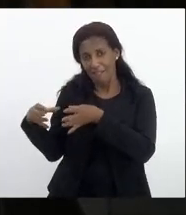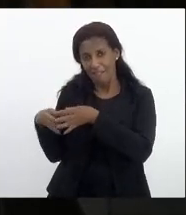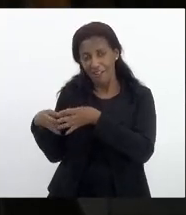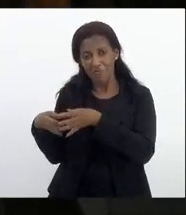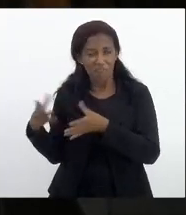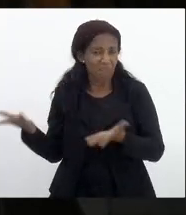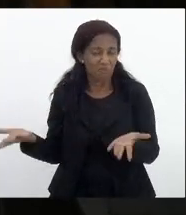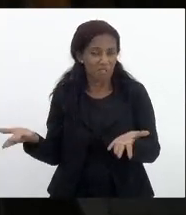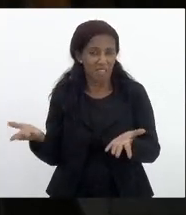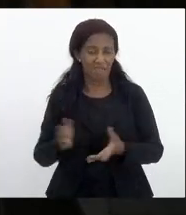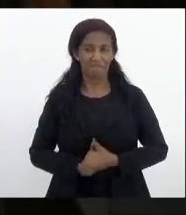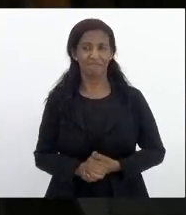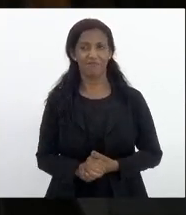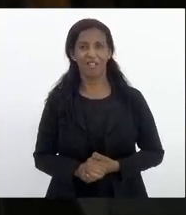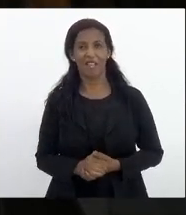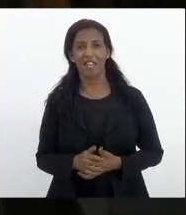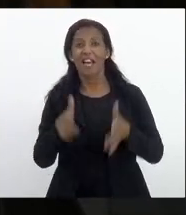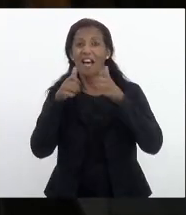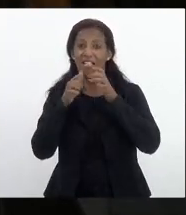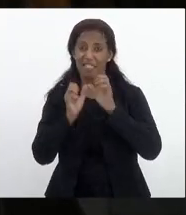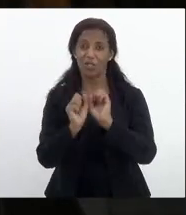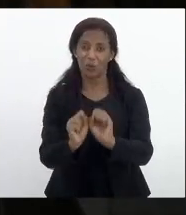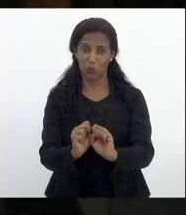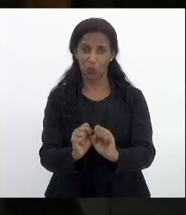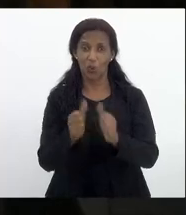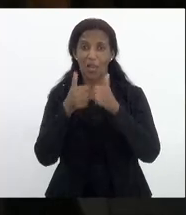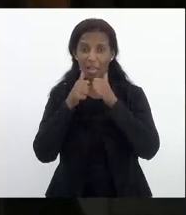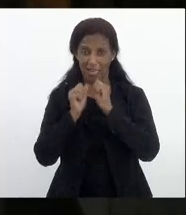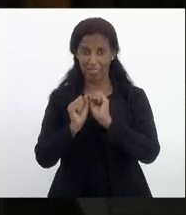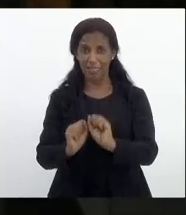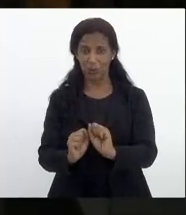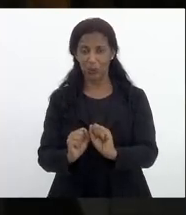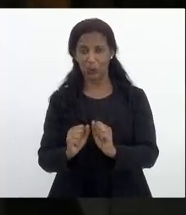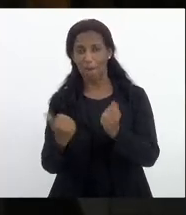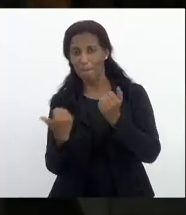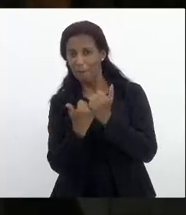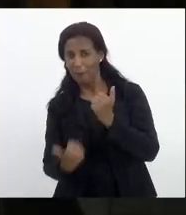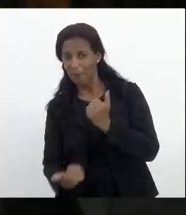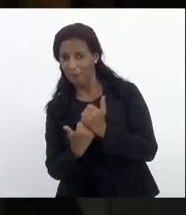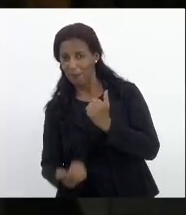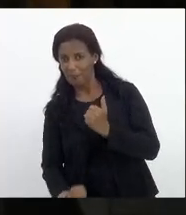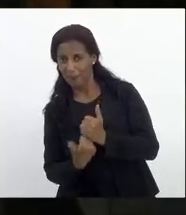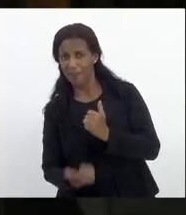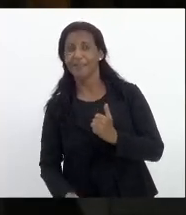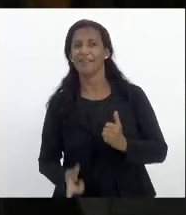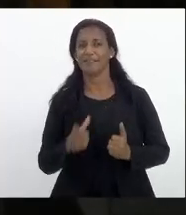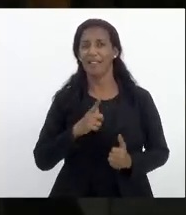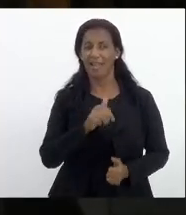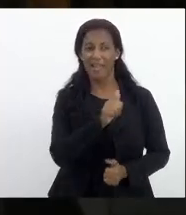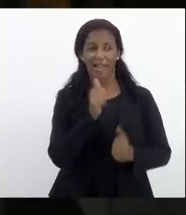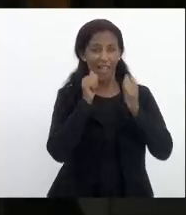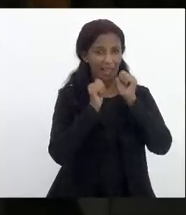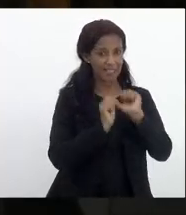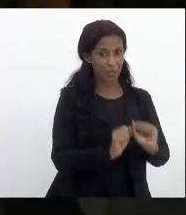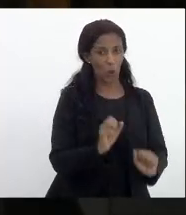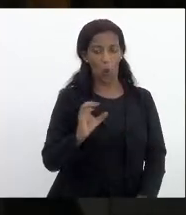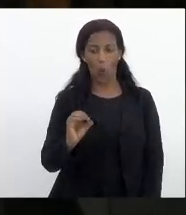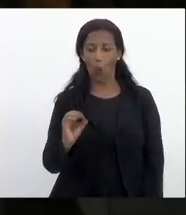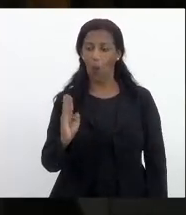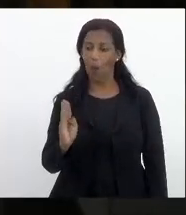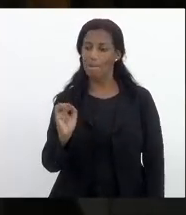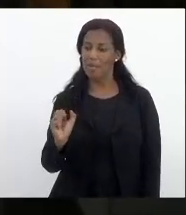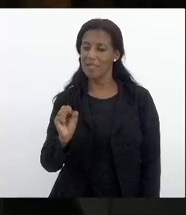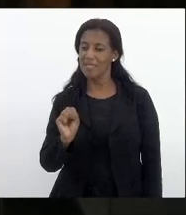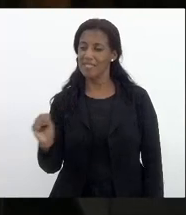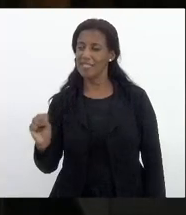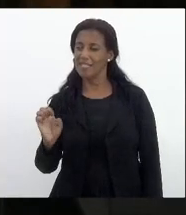seus assessores e obsessores ele tem as duas coisas tem assessores e obsessores